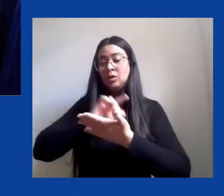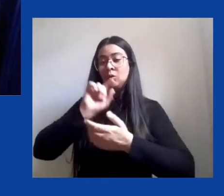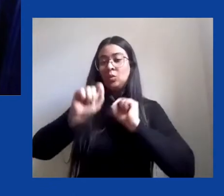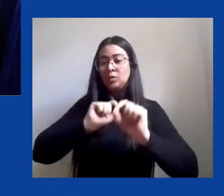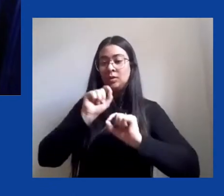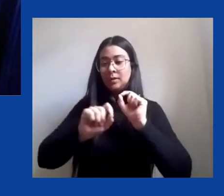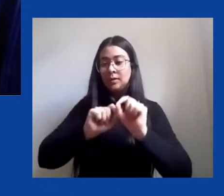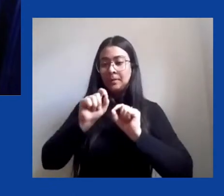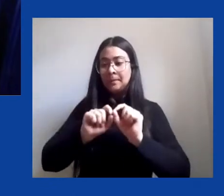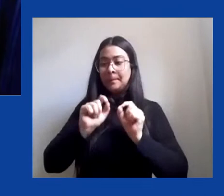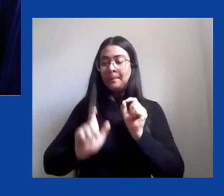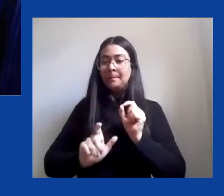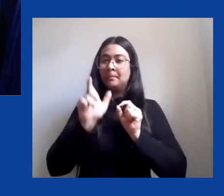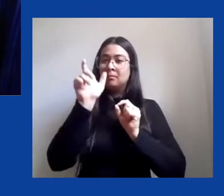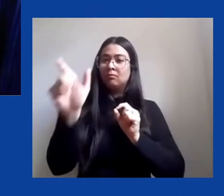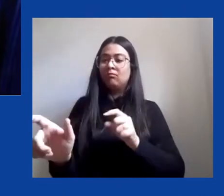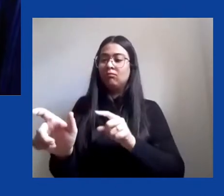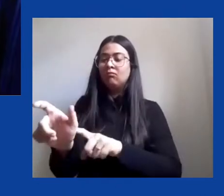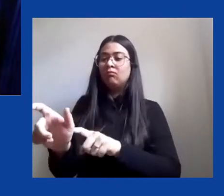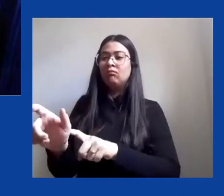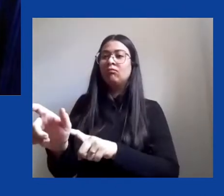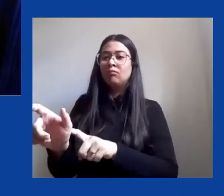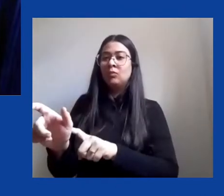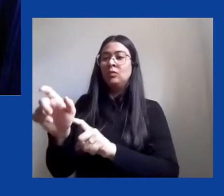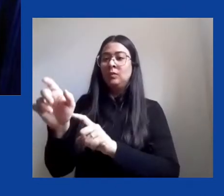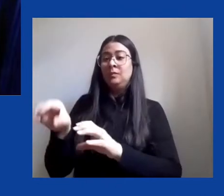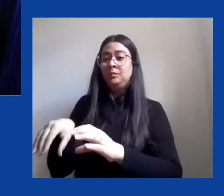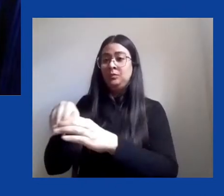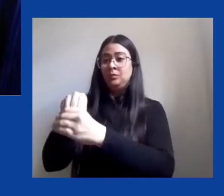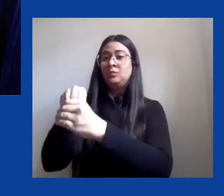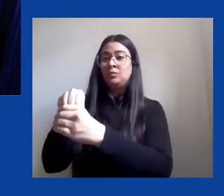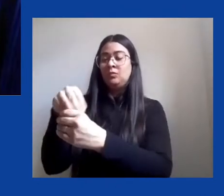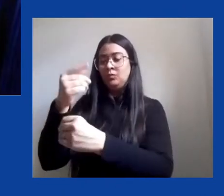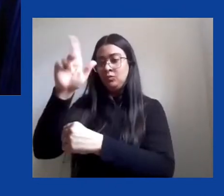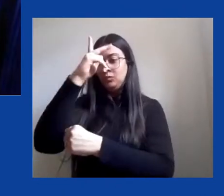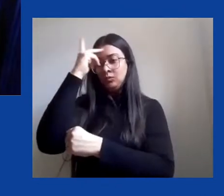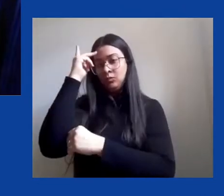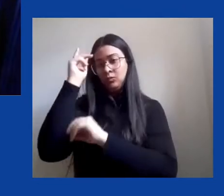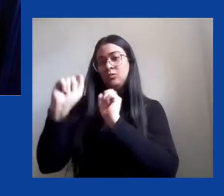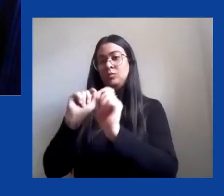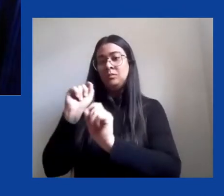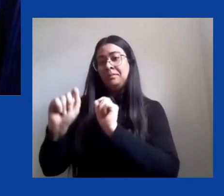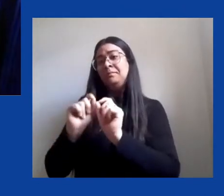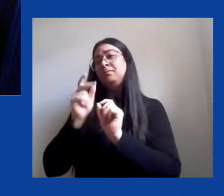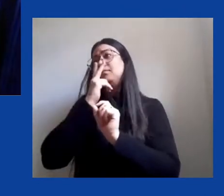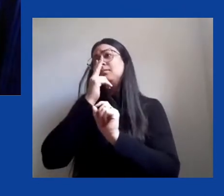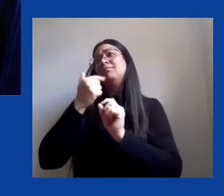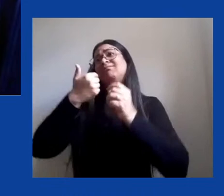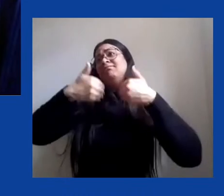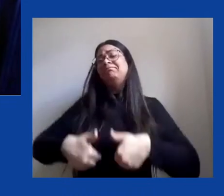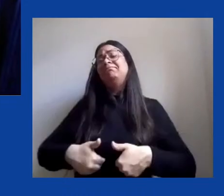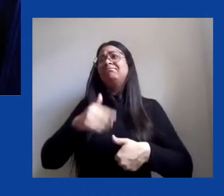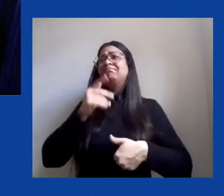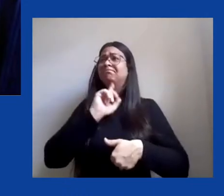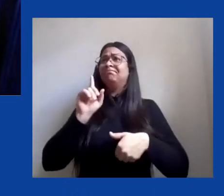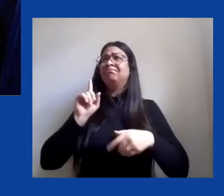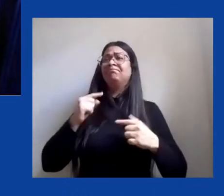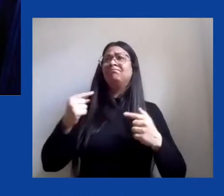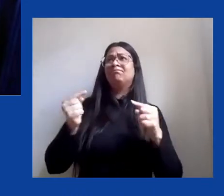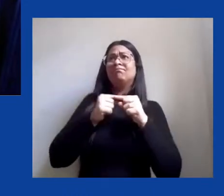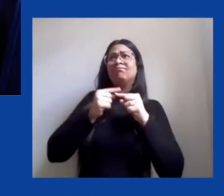instituindo nos confins da alteridade o não ser do humano e concomitantemente